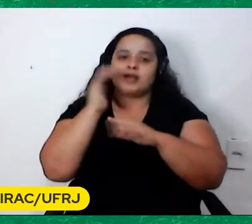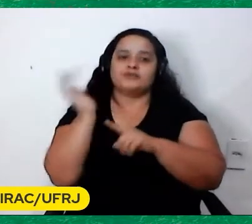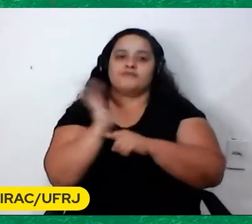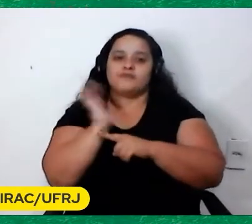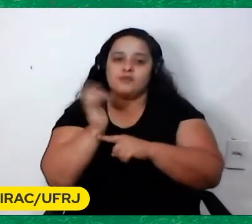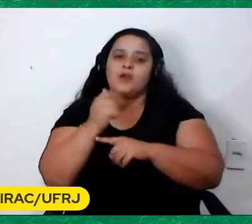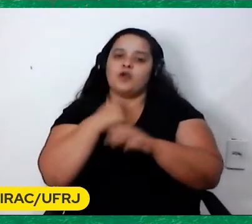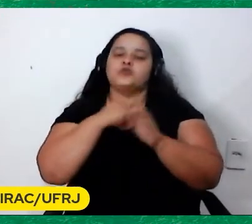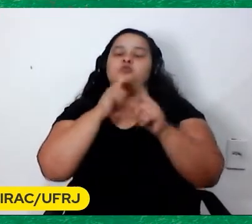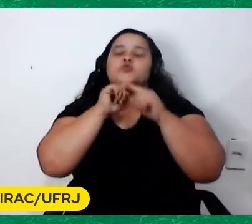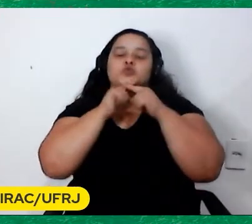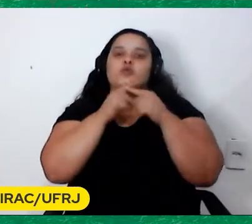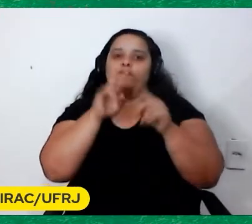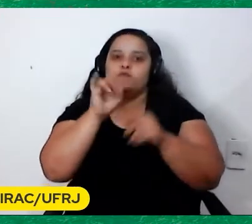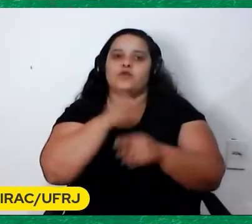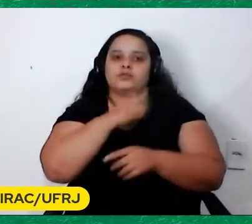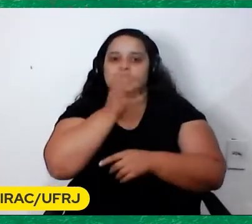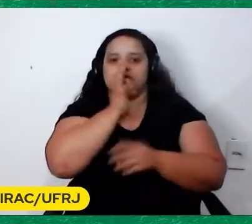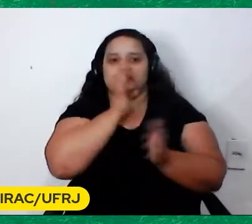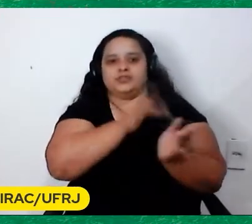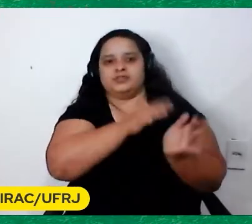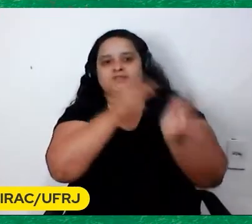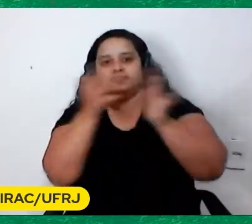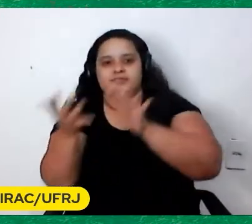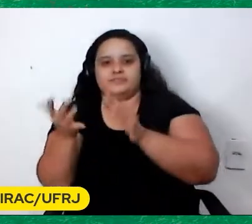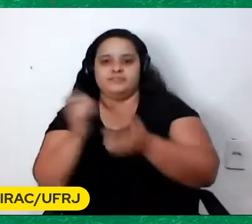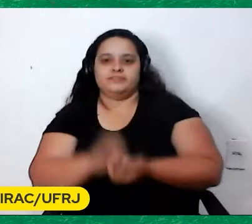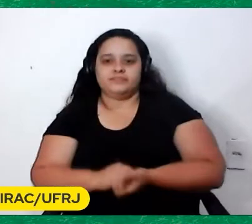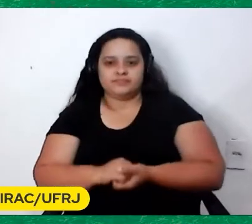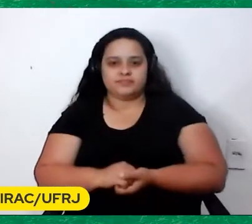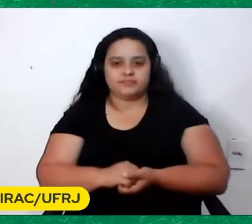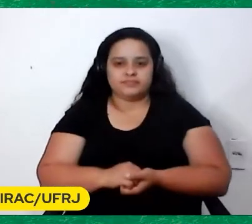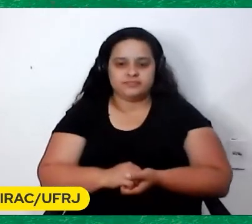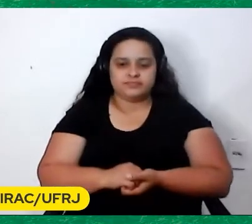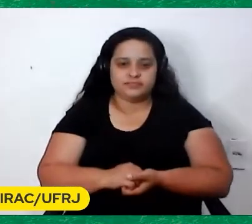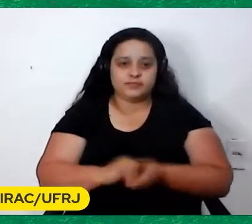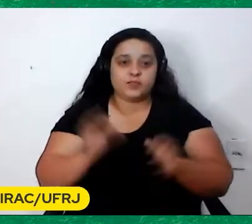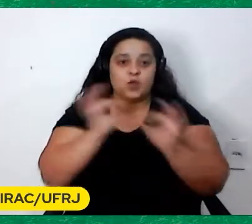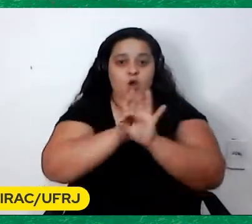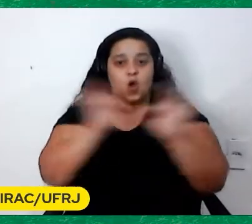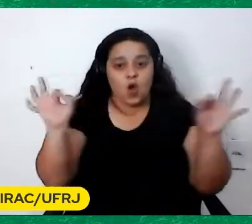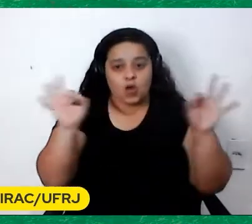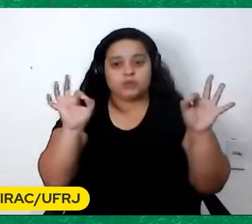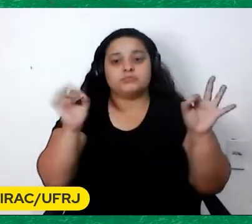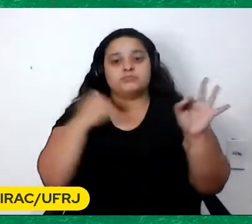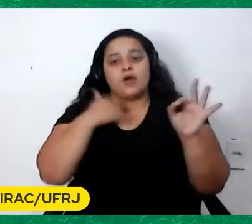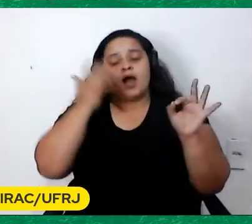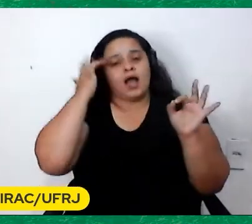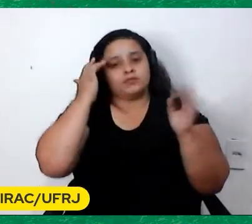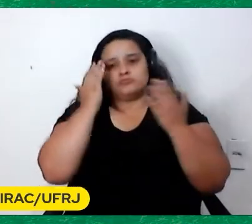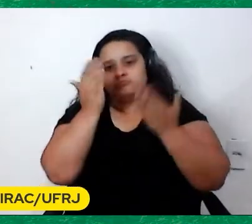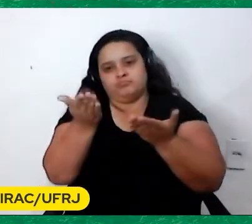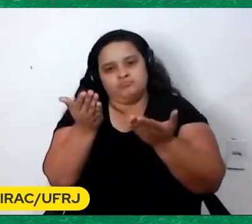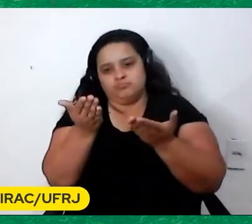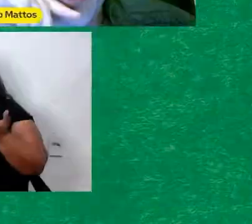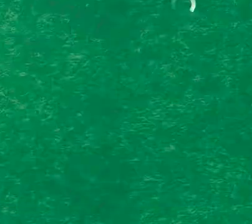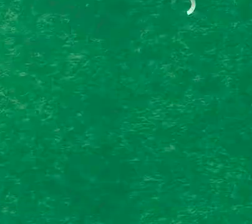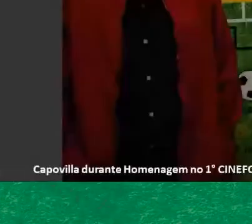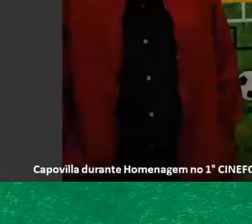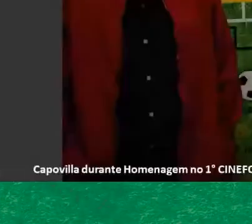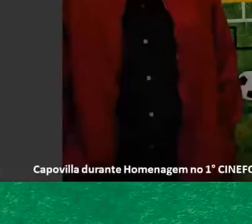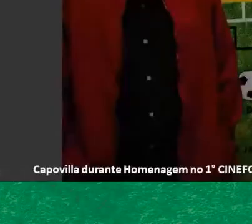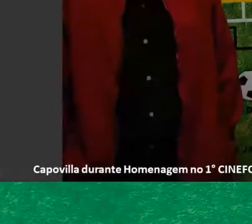assistir os filmes Todos Que ótimo É Eu acho que Que é isso O Cinefoot Nos